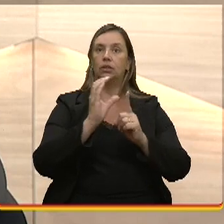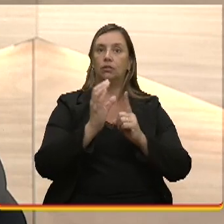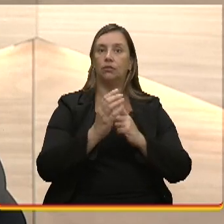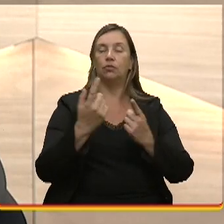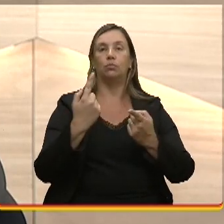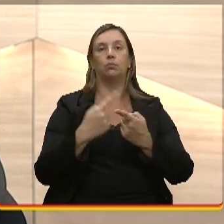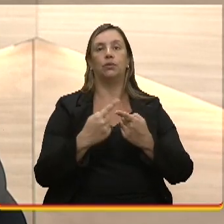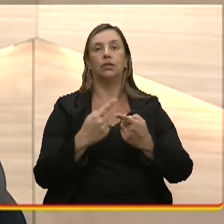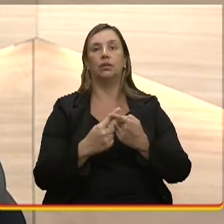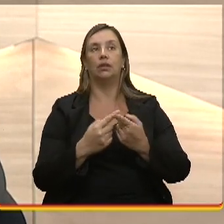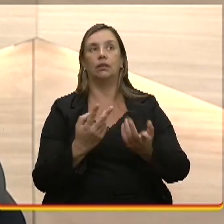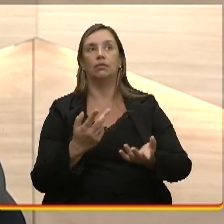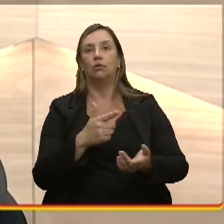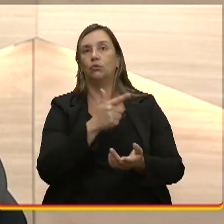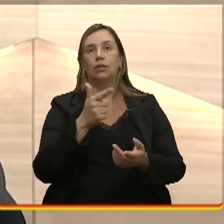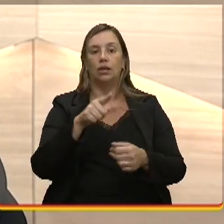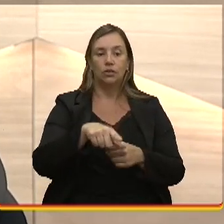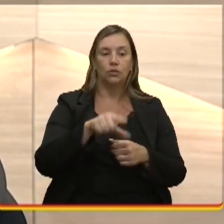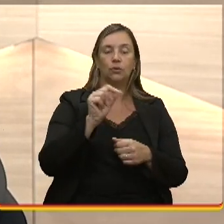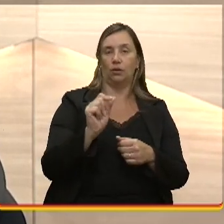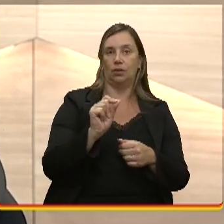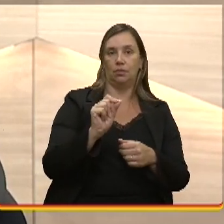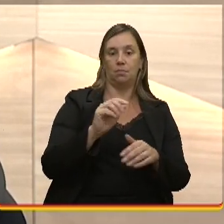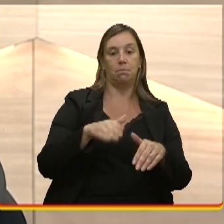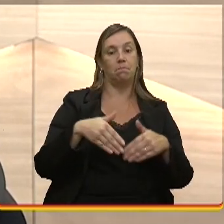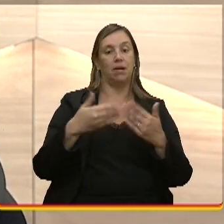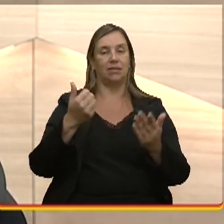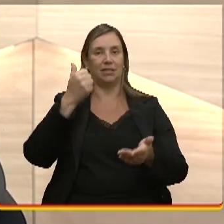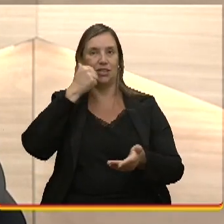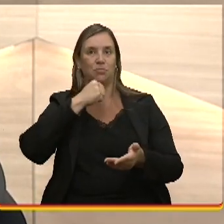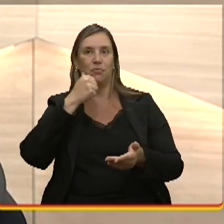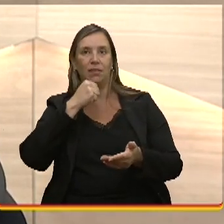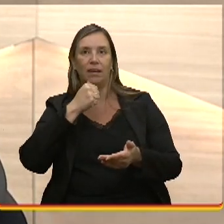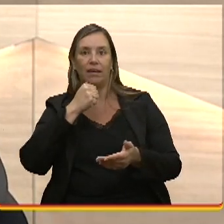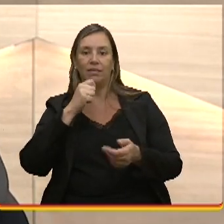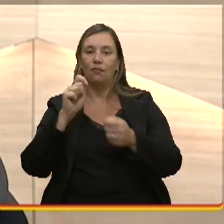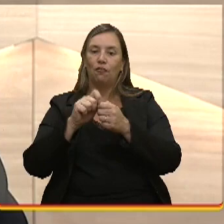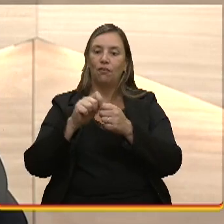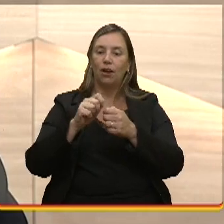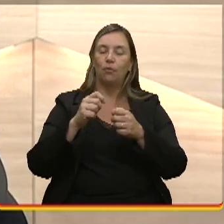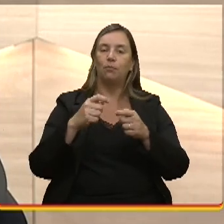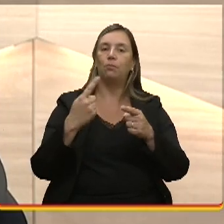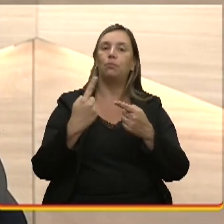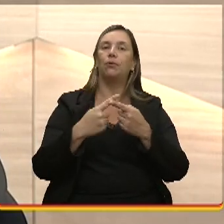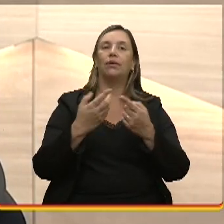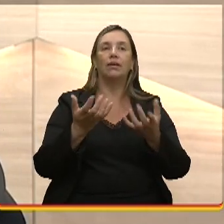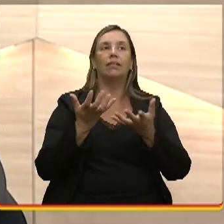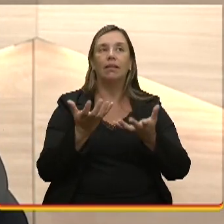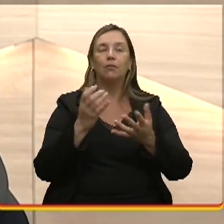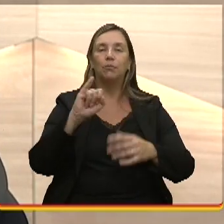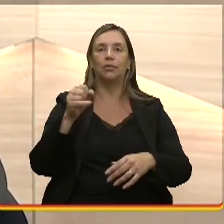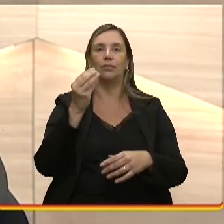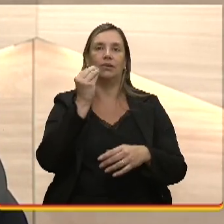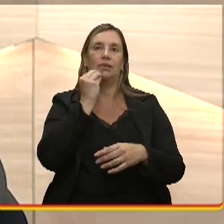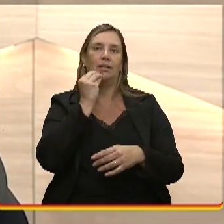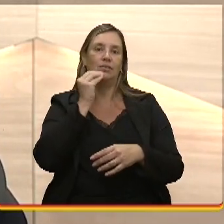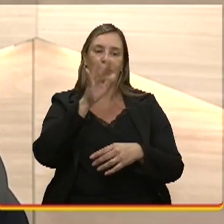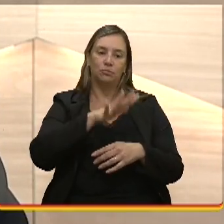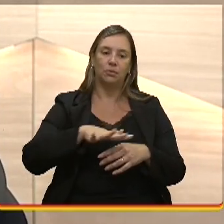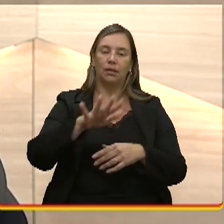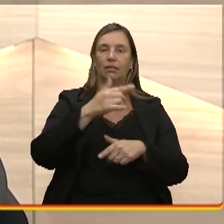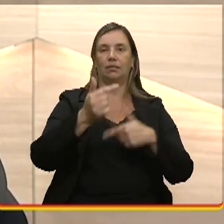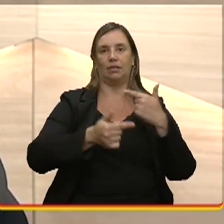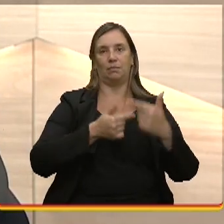opção. E as mulheres, elas fazem porque elas querem uma oportunidade nesse mercado. Elas se capacitam, como é o caso da Aline. E realmente,